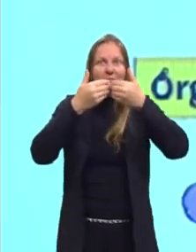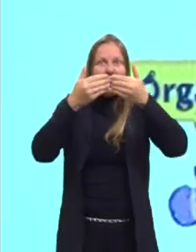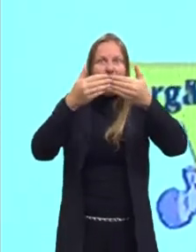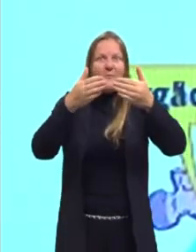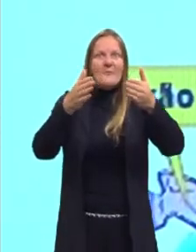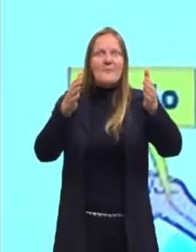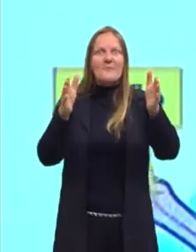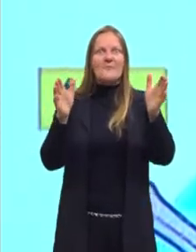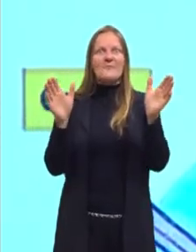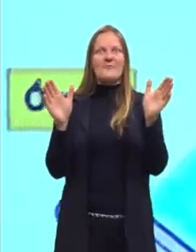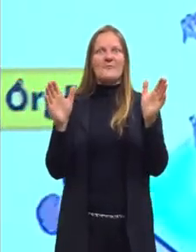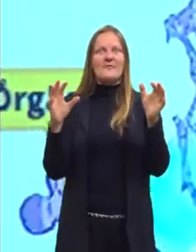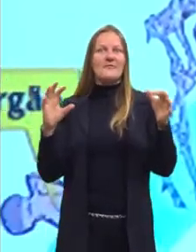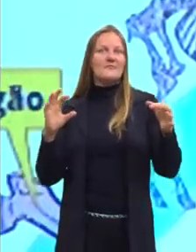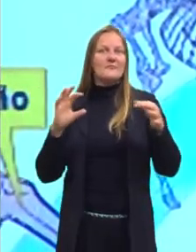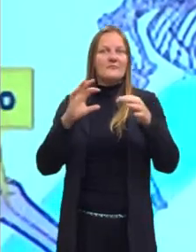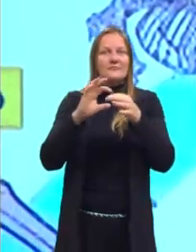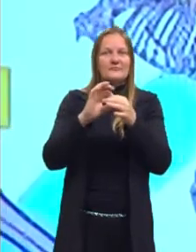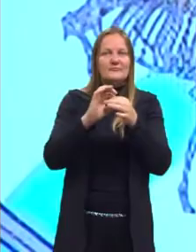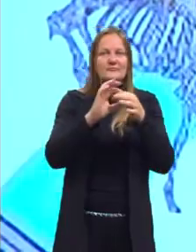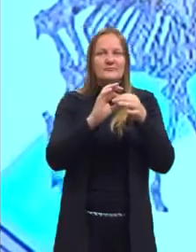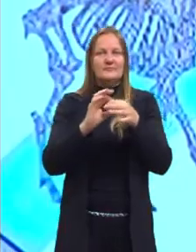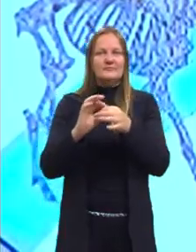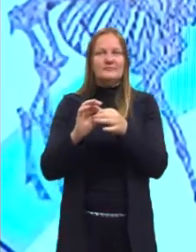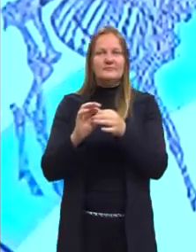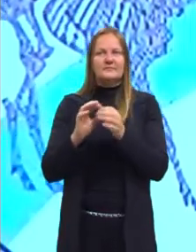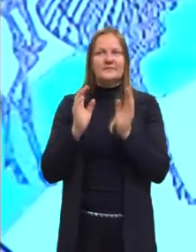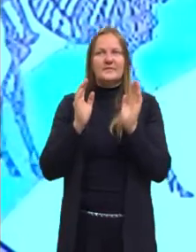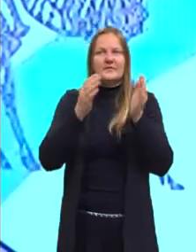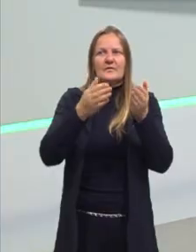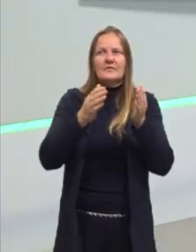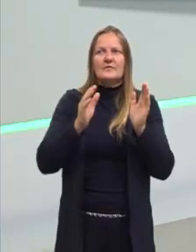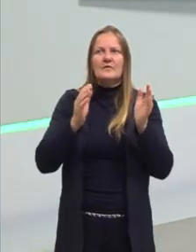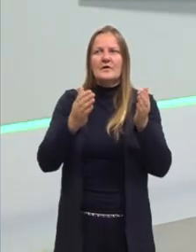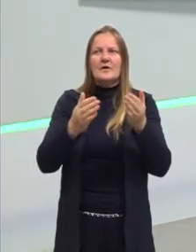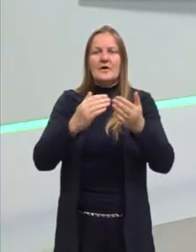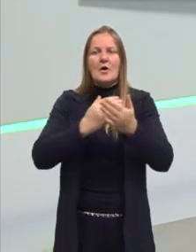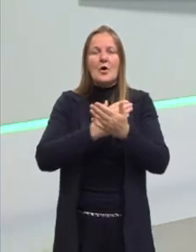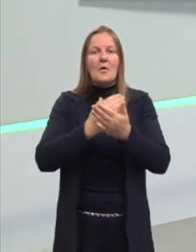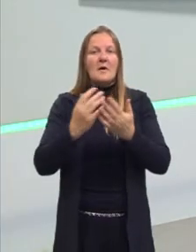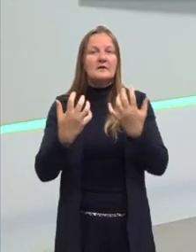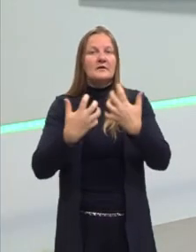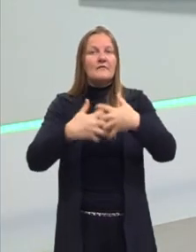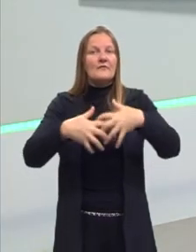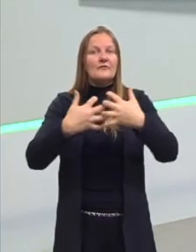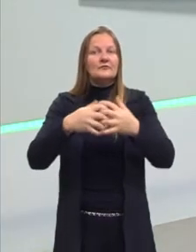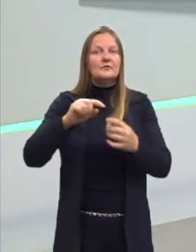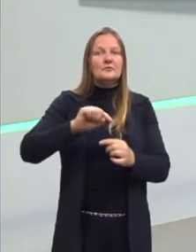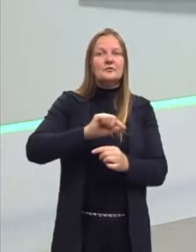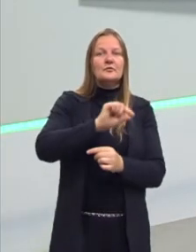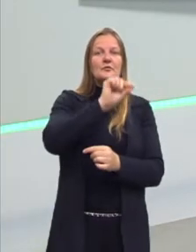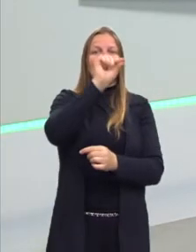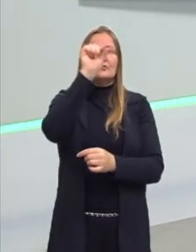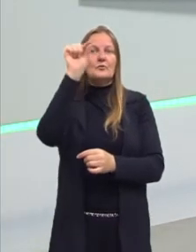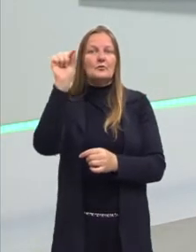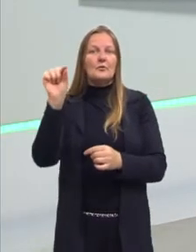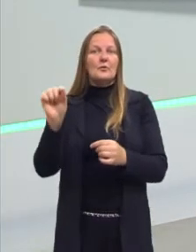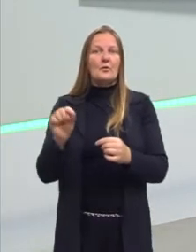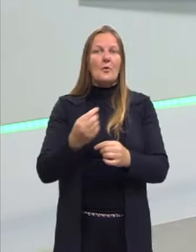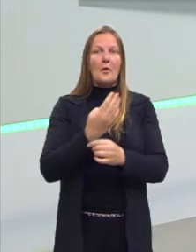e a Física também vão focar. Então, aqui, começa também o forte da Biologia.